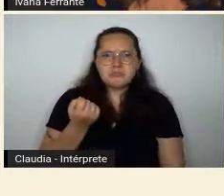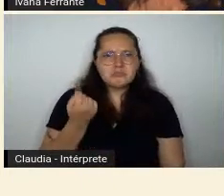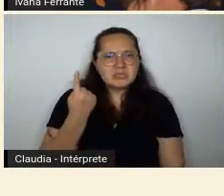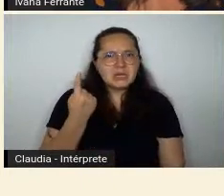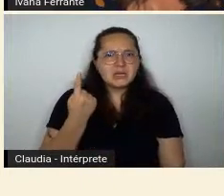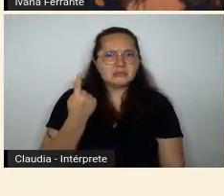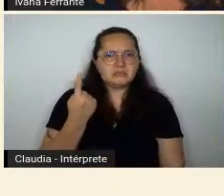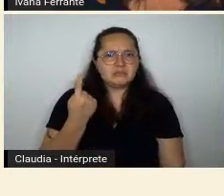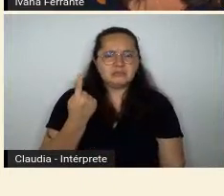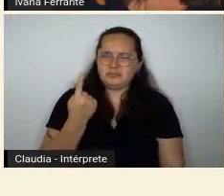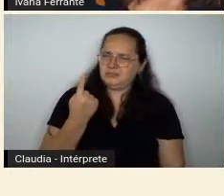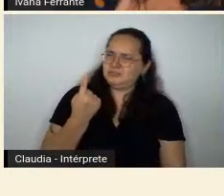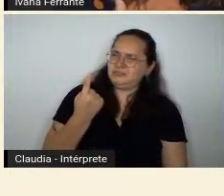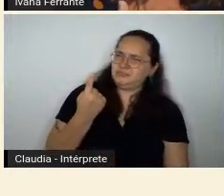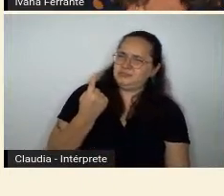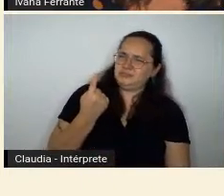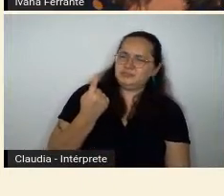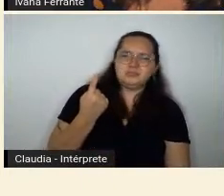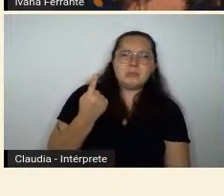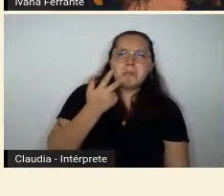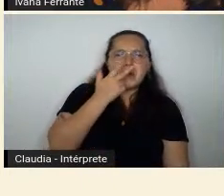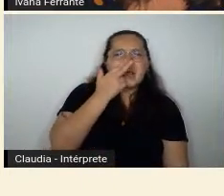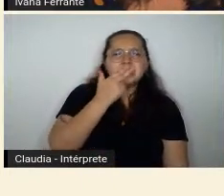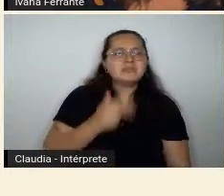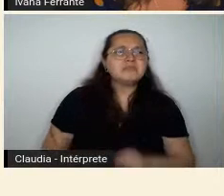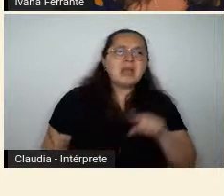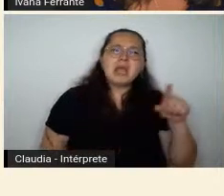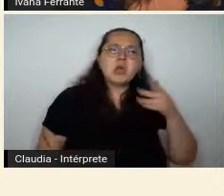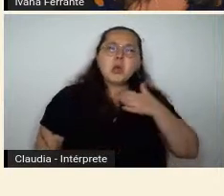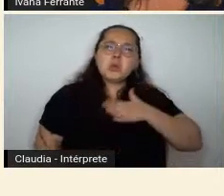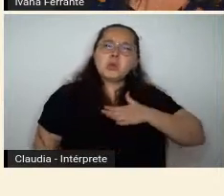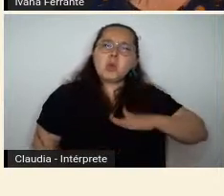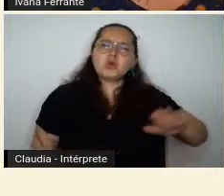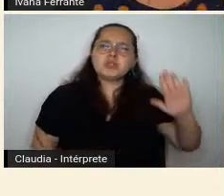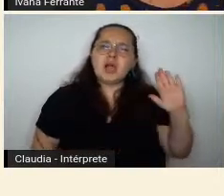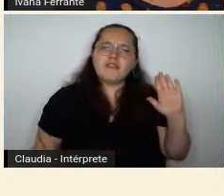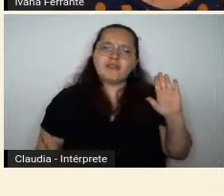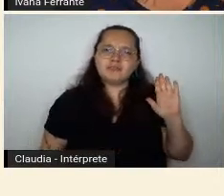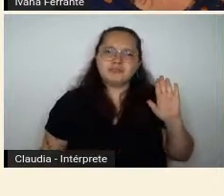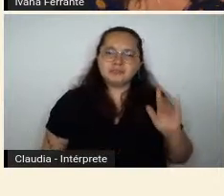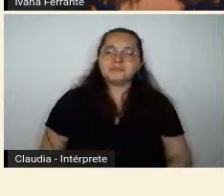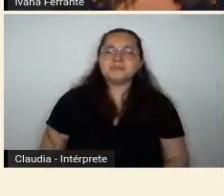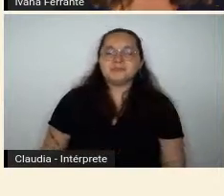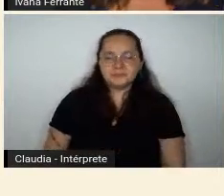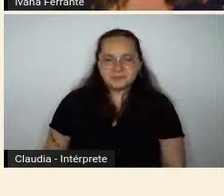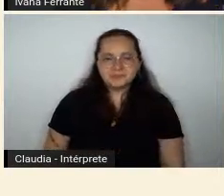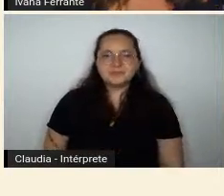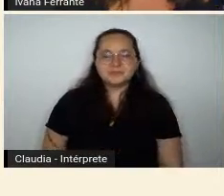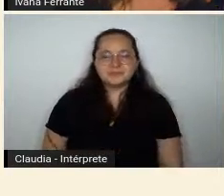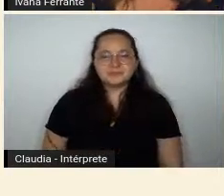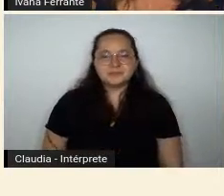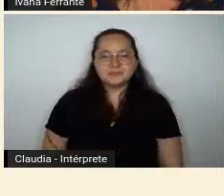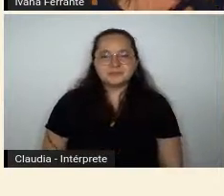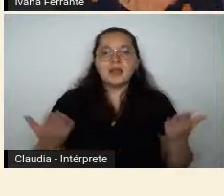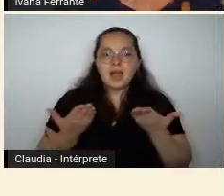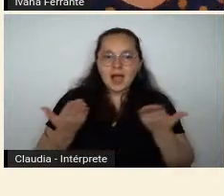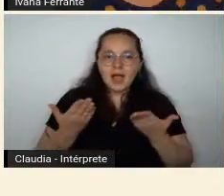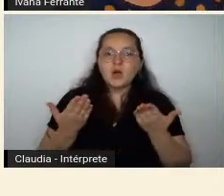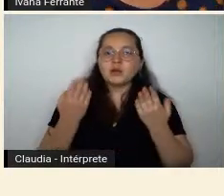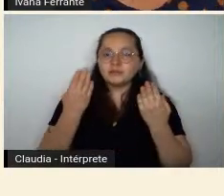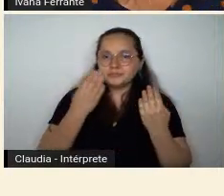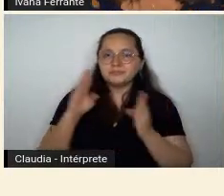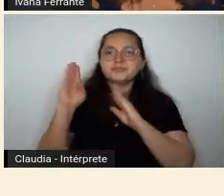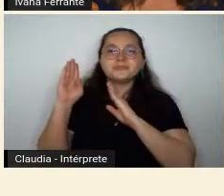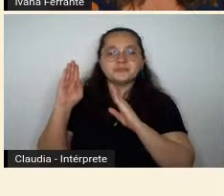estranho, fora do gosto padronizado. Então, vamos passar aí uma tela